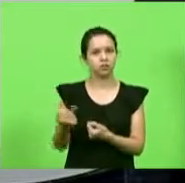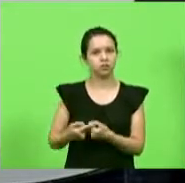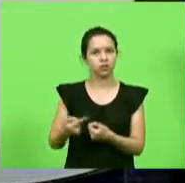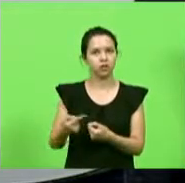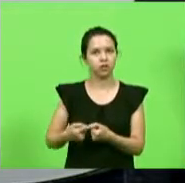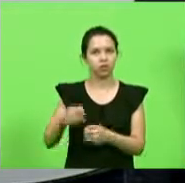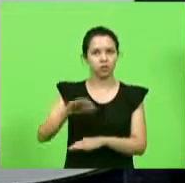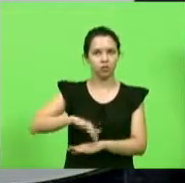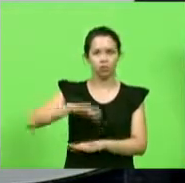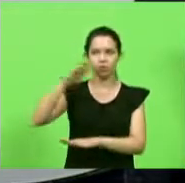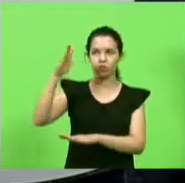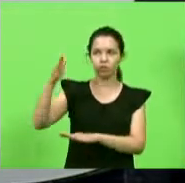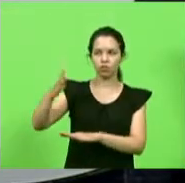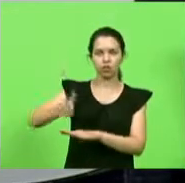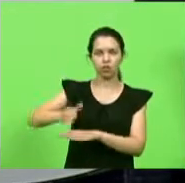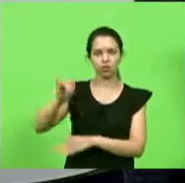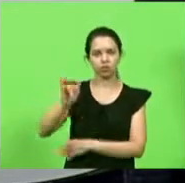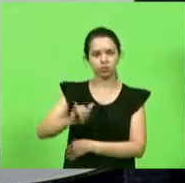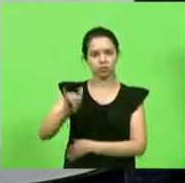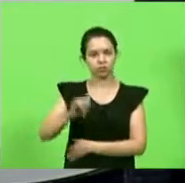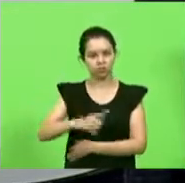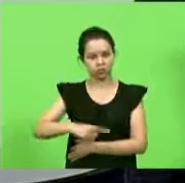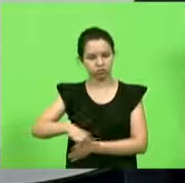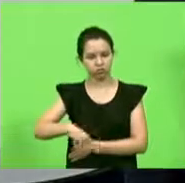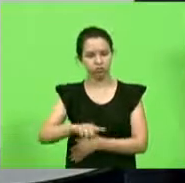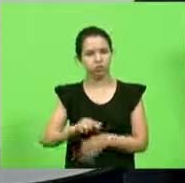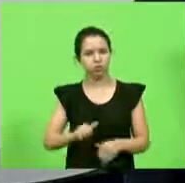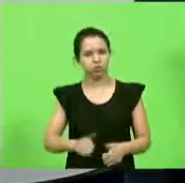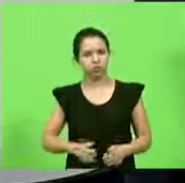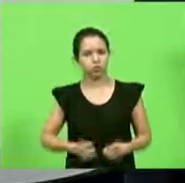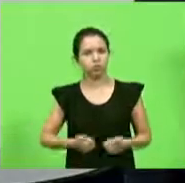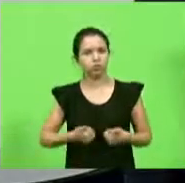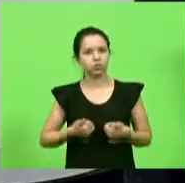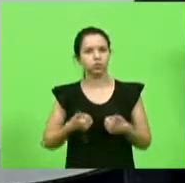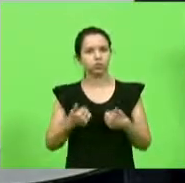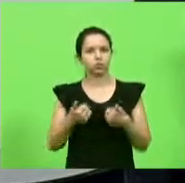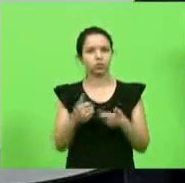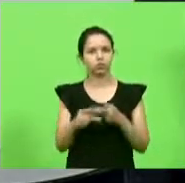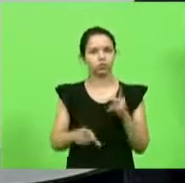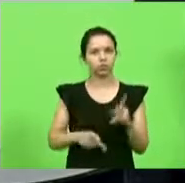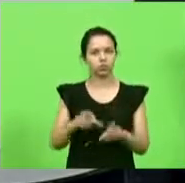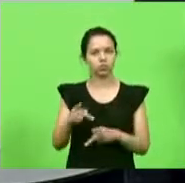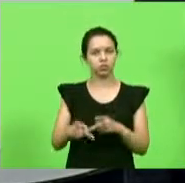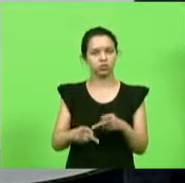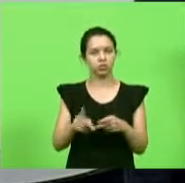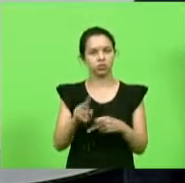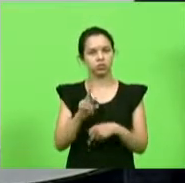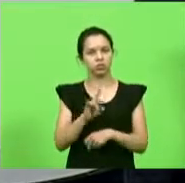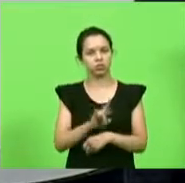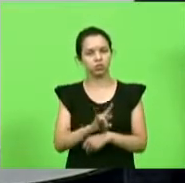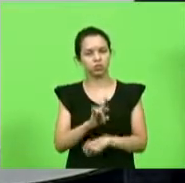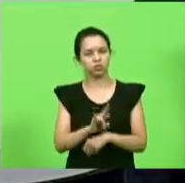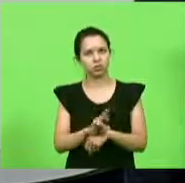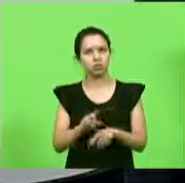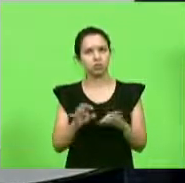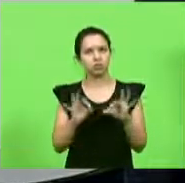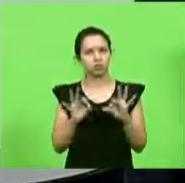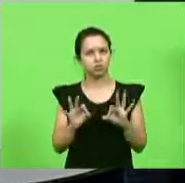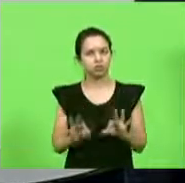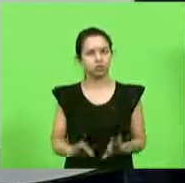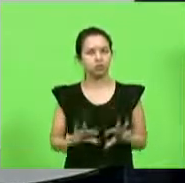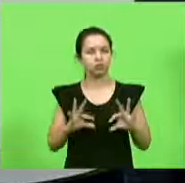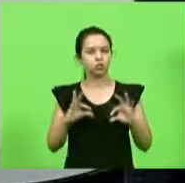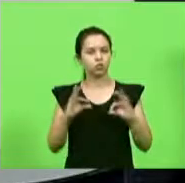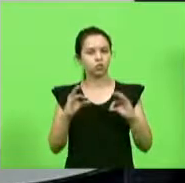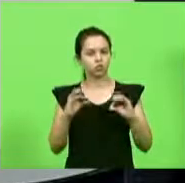e que nos orgulha muito a nós rio sulenses e com certeza a toda Santa Catarina que